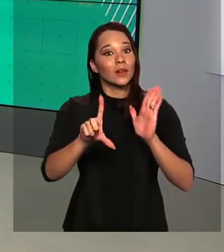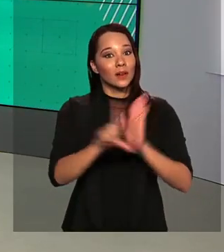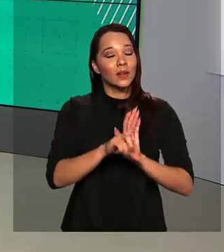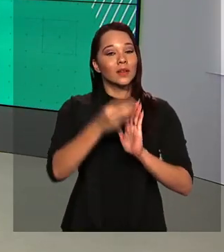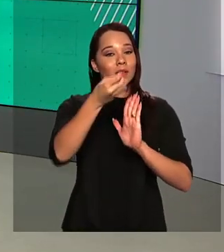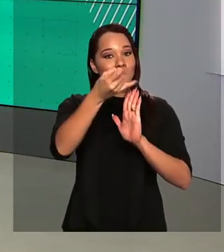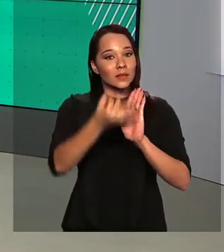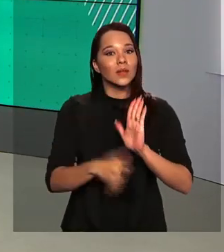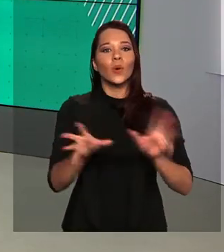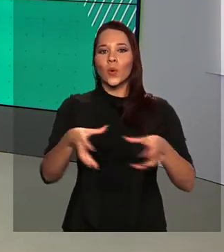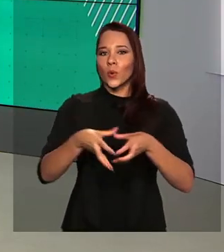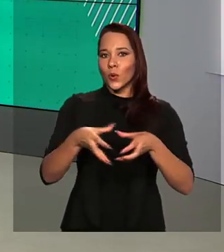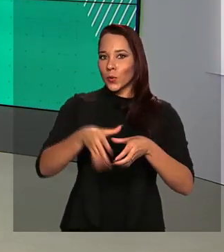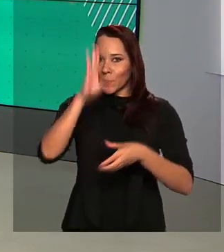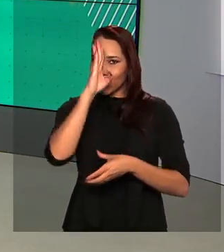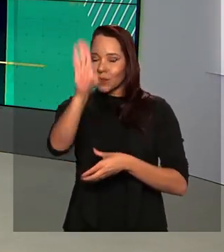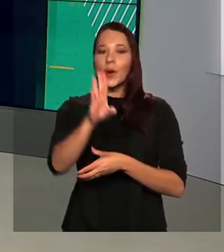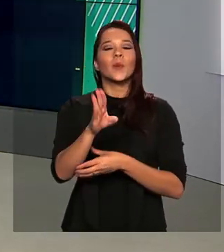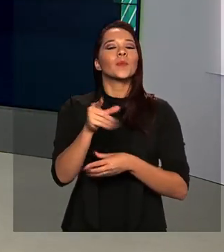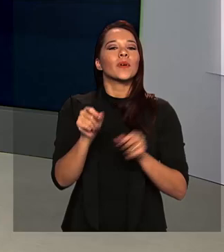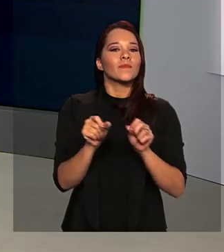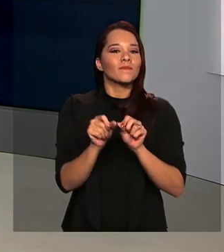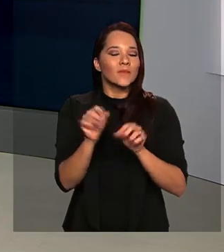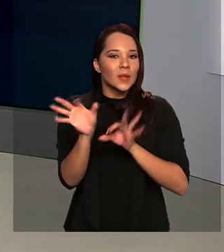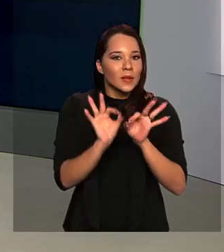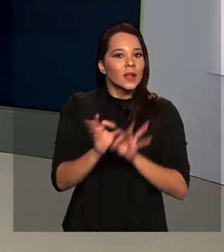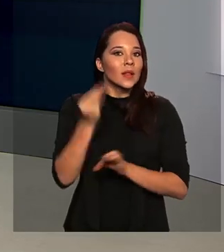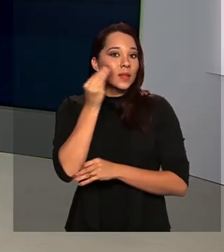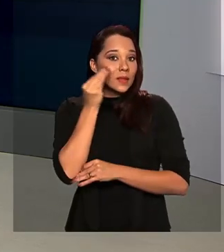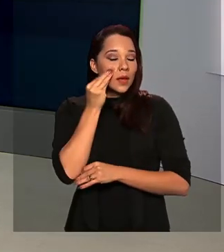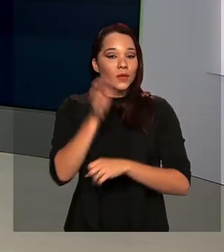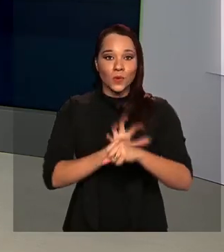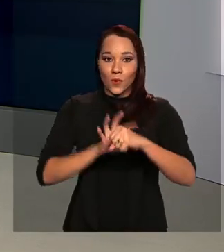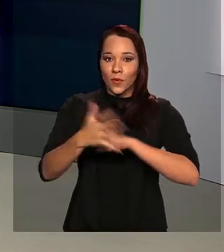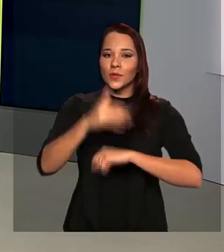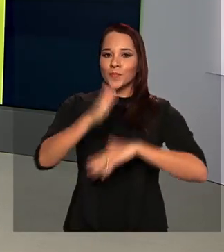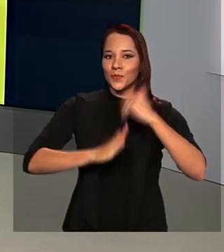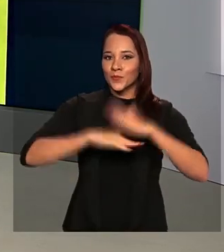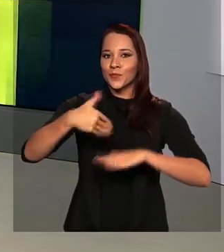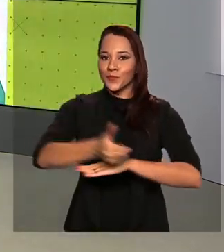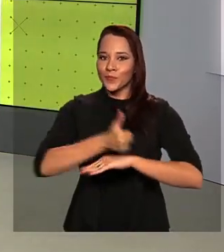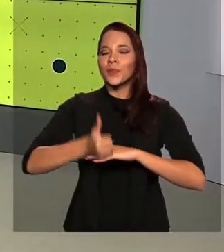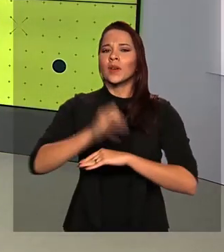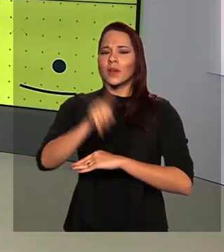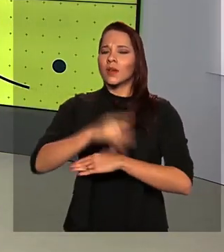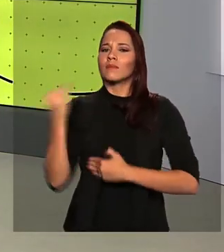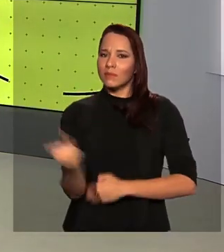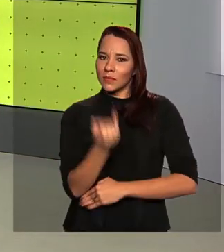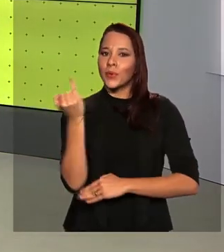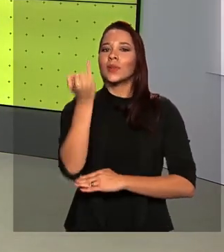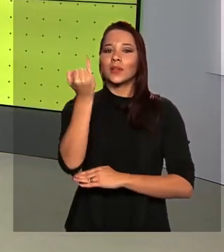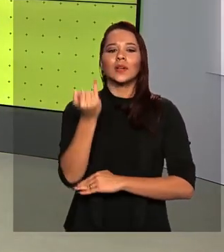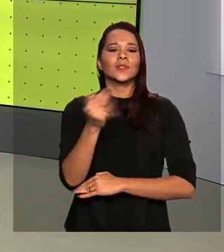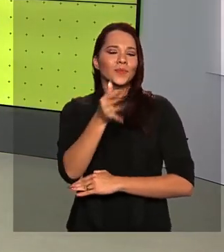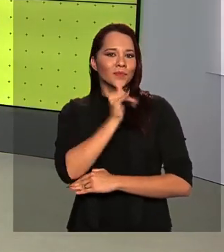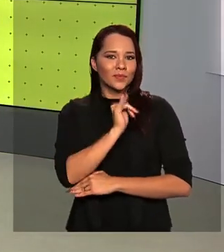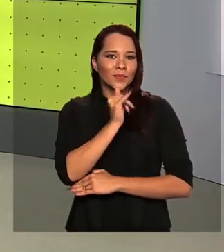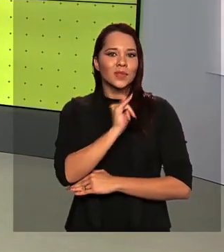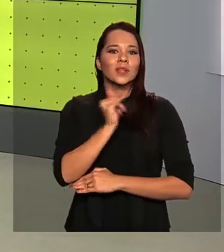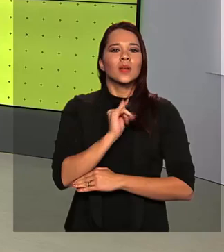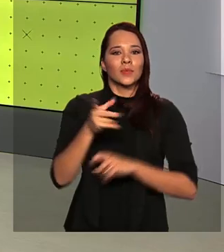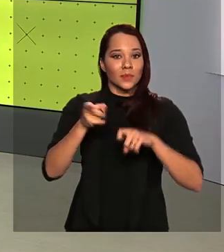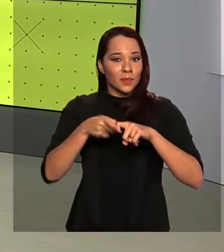determina prioridade nos testes da Covid-19 em profissionais considerados essenciais, como por exemplo,